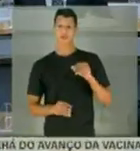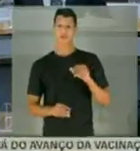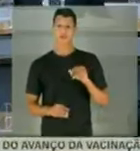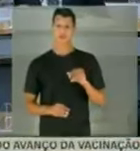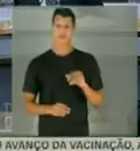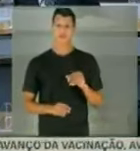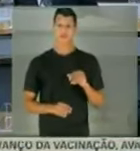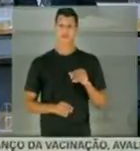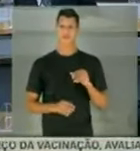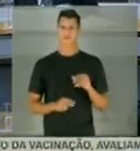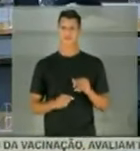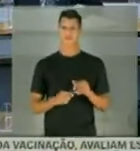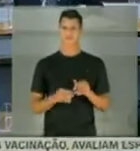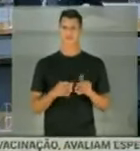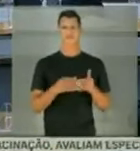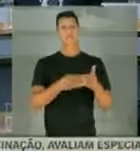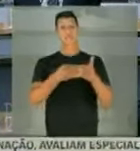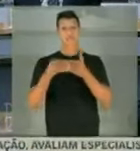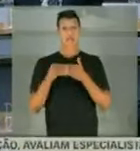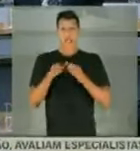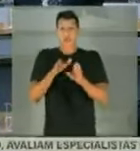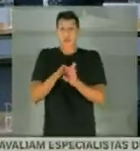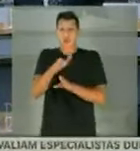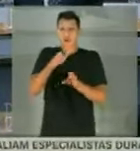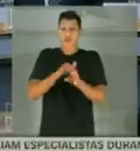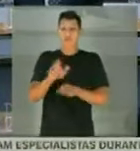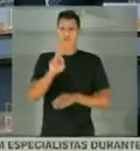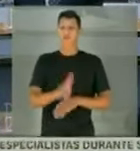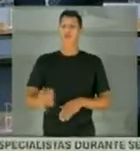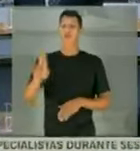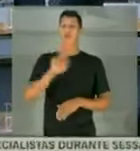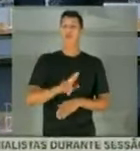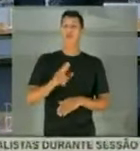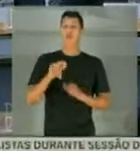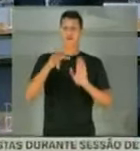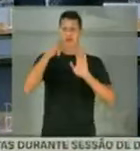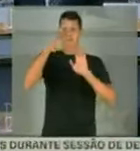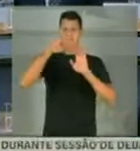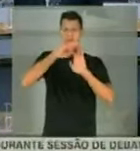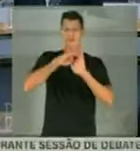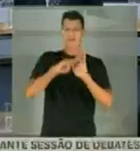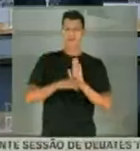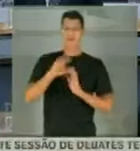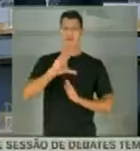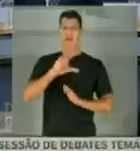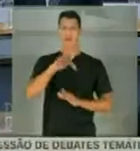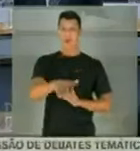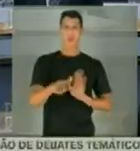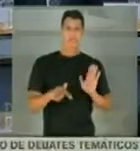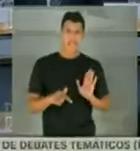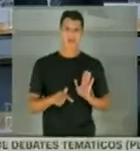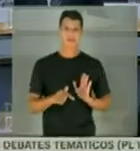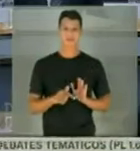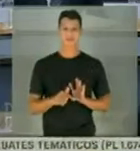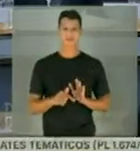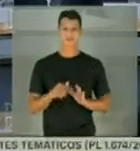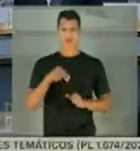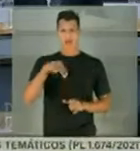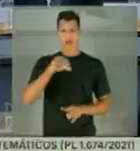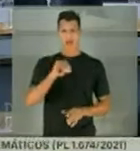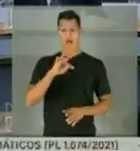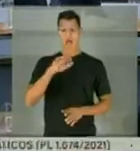que traz orientações a respeito da prescrição da cloroquina. A nota